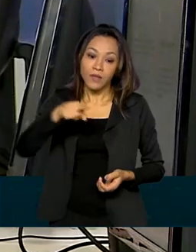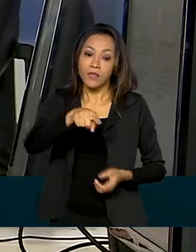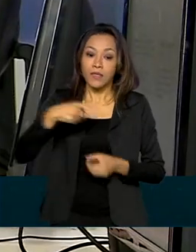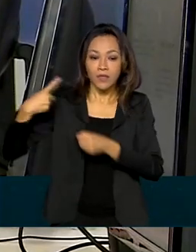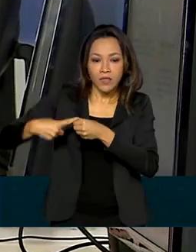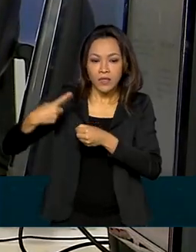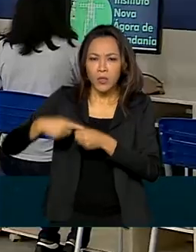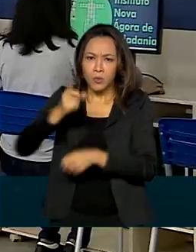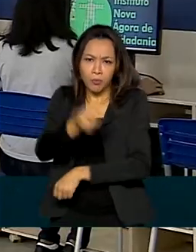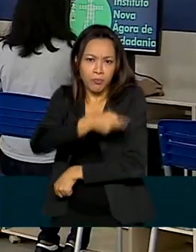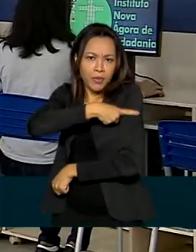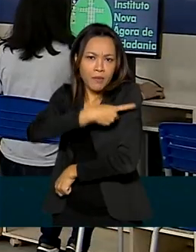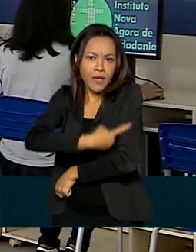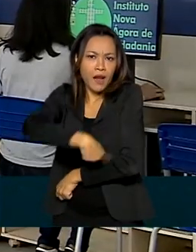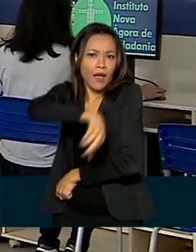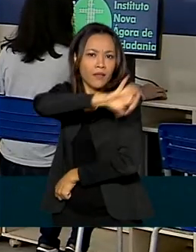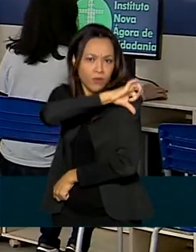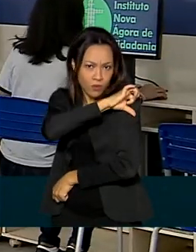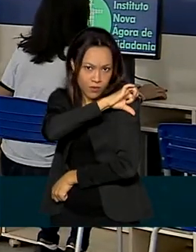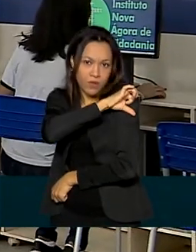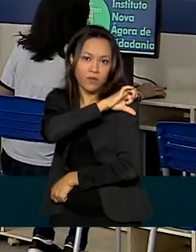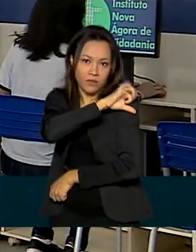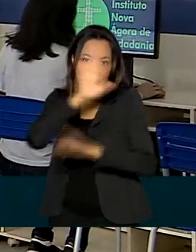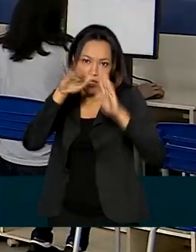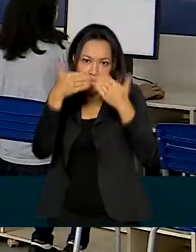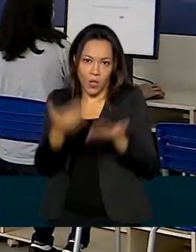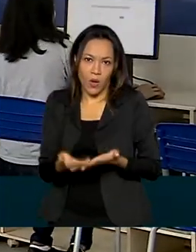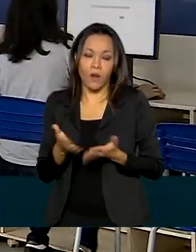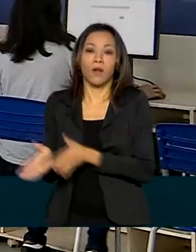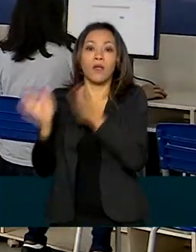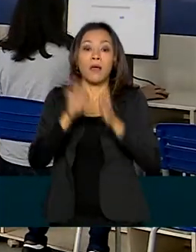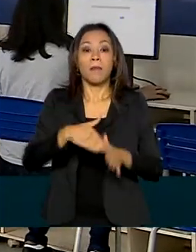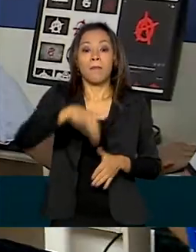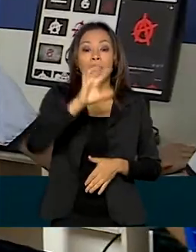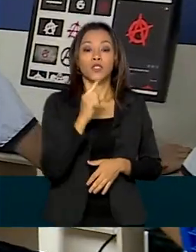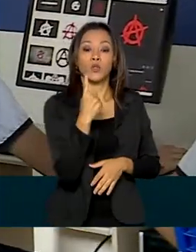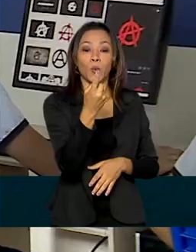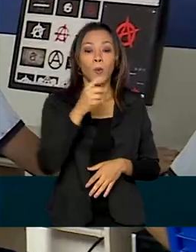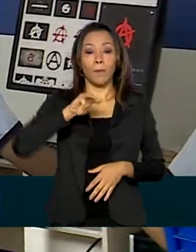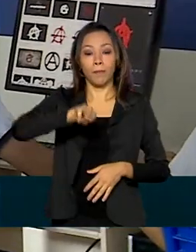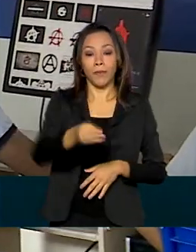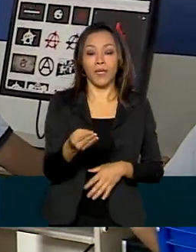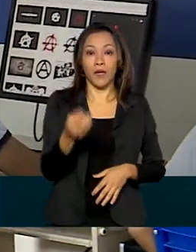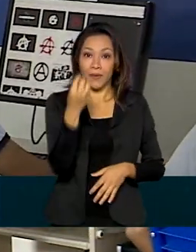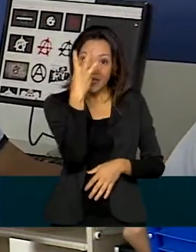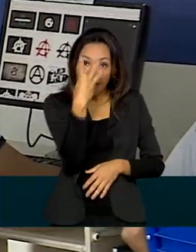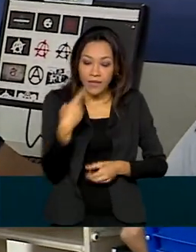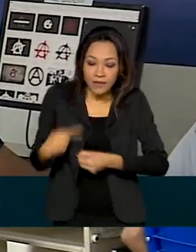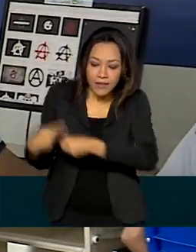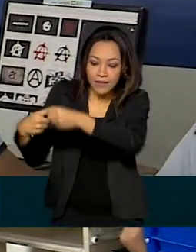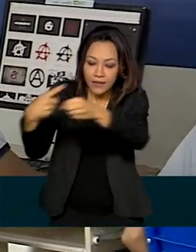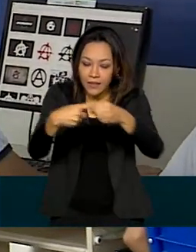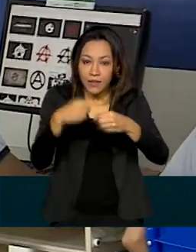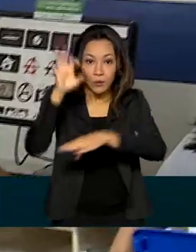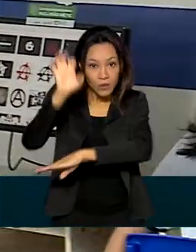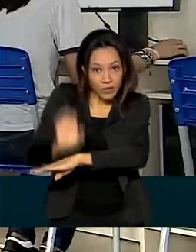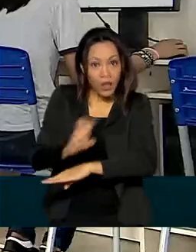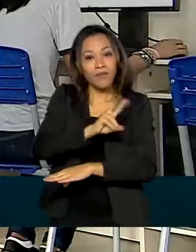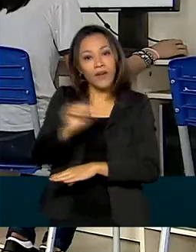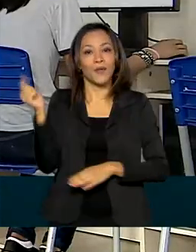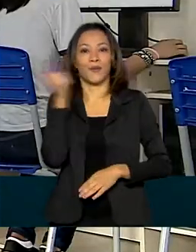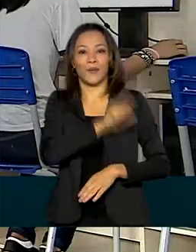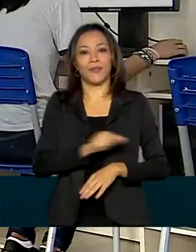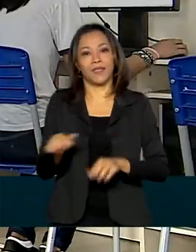do primeiro ao nono ano do ensino fundamental. Mais de um milhão de alunos de baixa renda em três cidades do estado serão beneficiados.